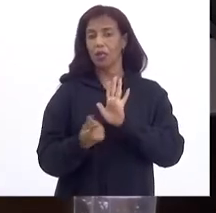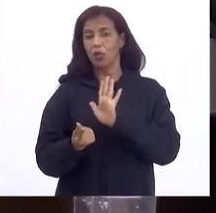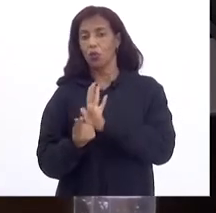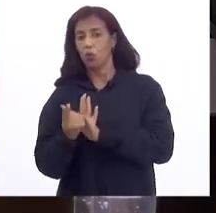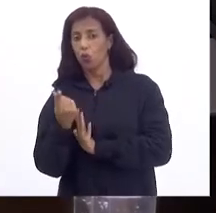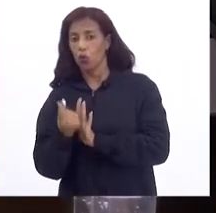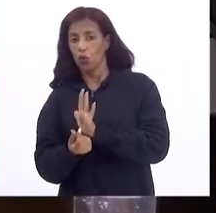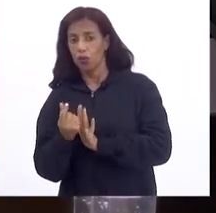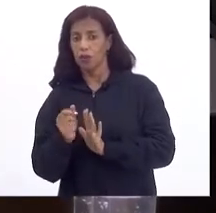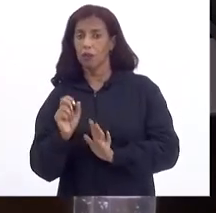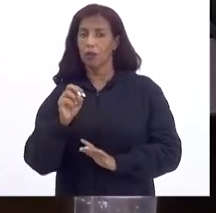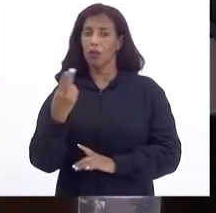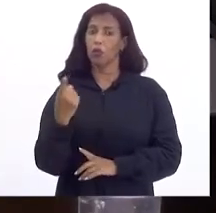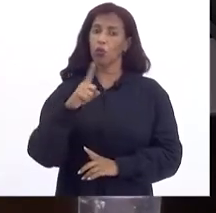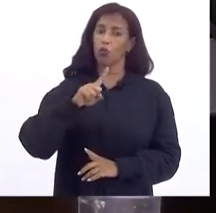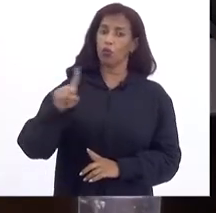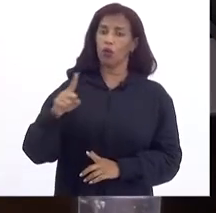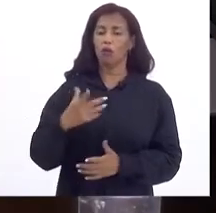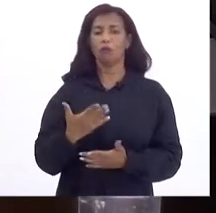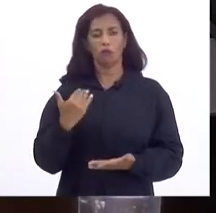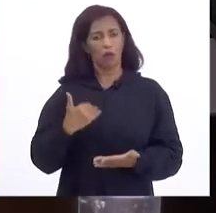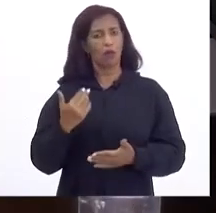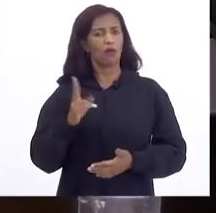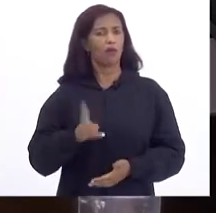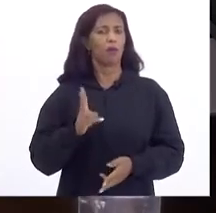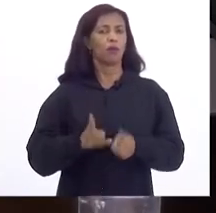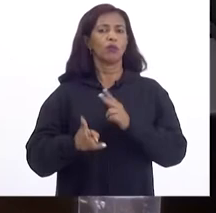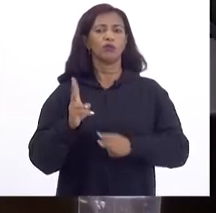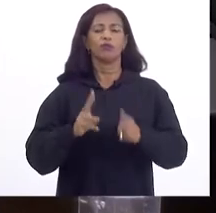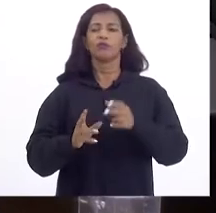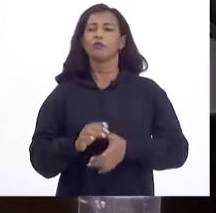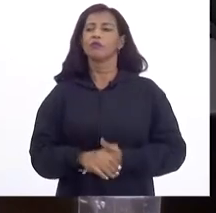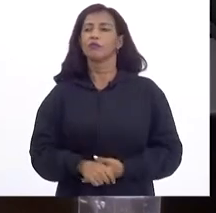vai E etc Mas Vamos em frente Desculpe